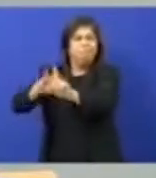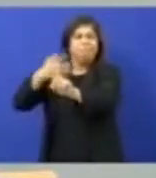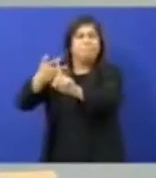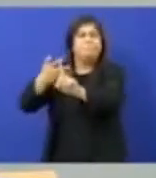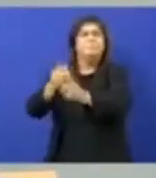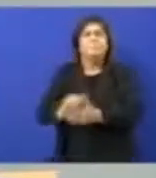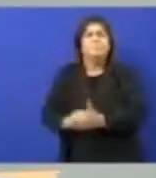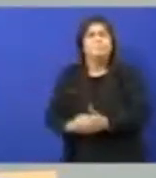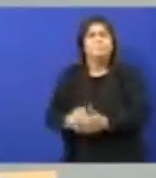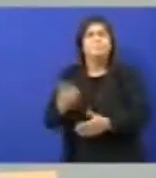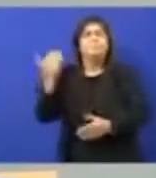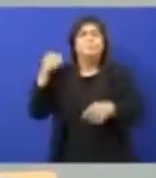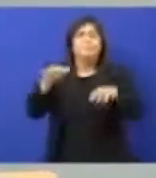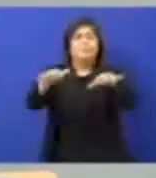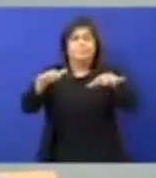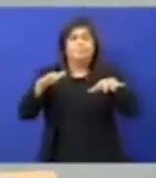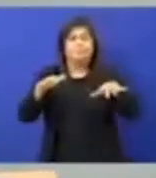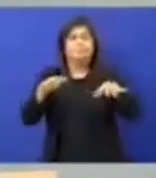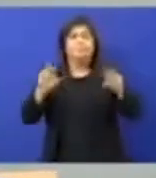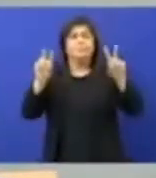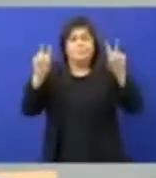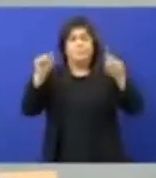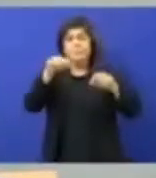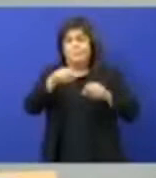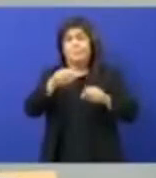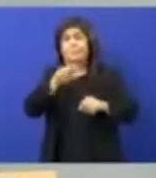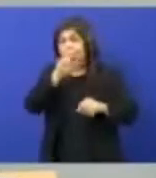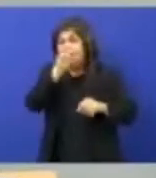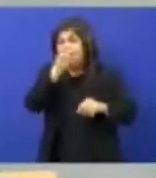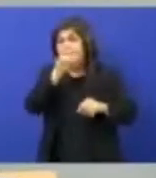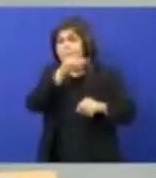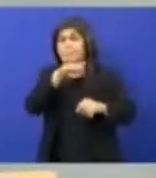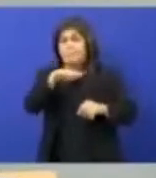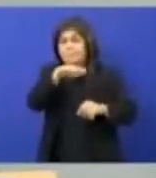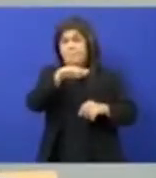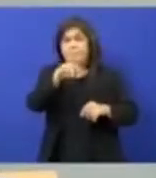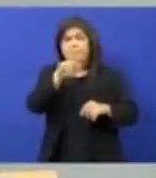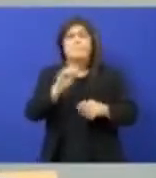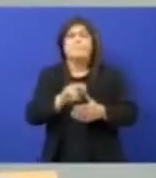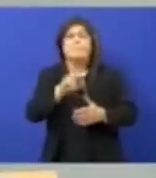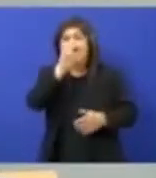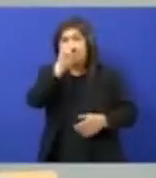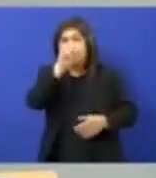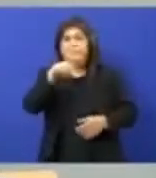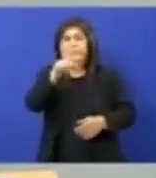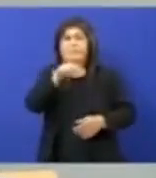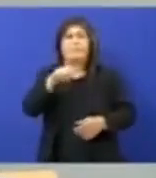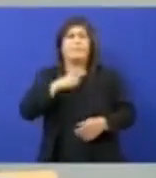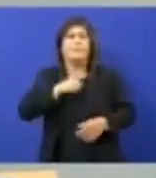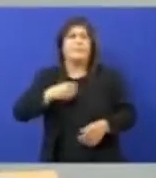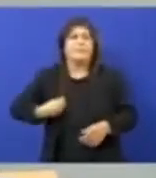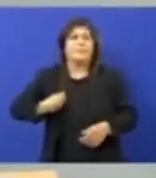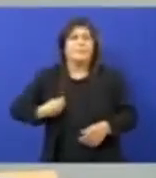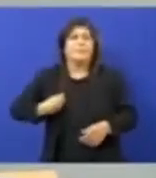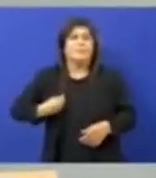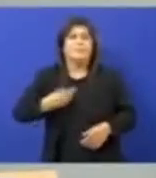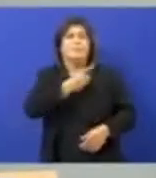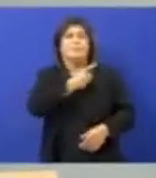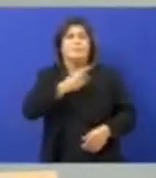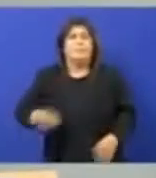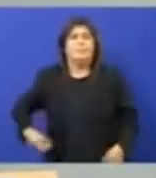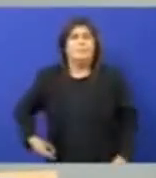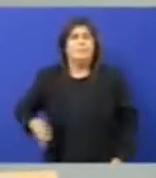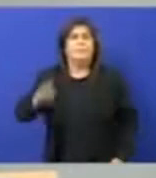audiência pública da segurança lá na nossa cidade, querida cidade de Patos, onde tivemos a presença do colega, deputado Cábio